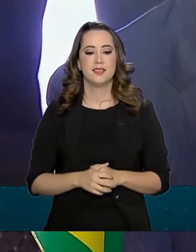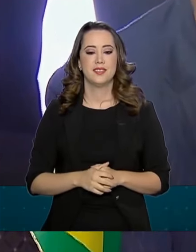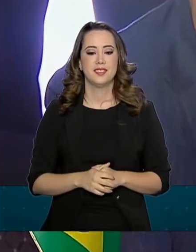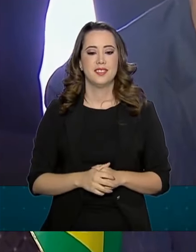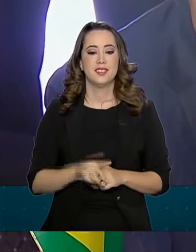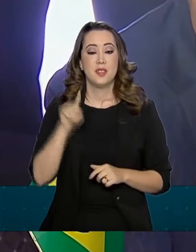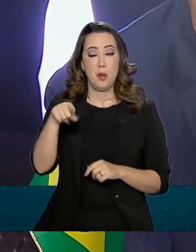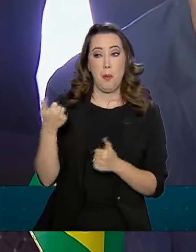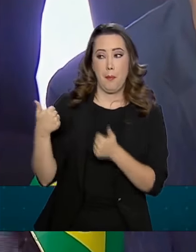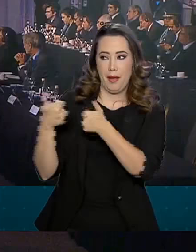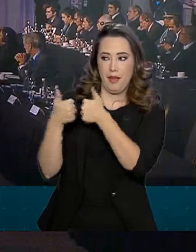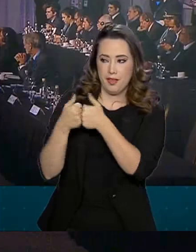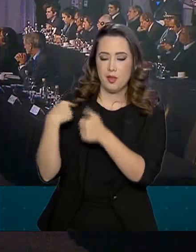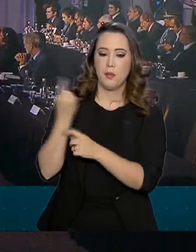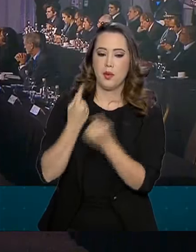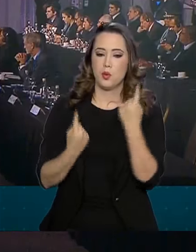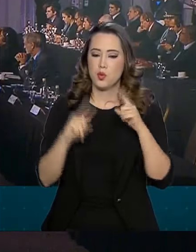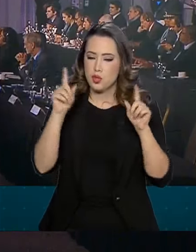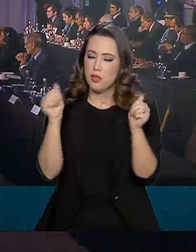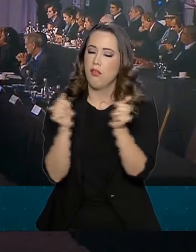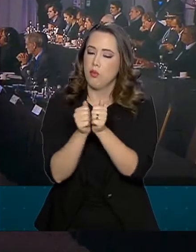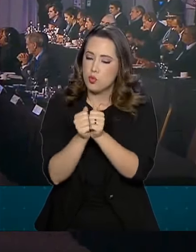Bem localizado ali. Nosso Chile também.